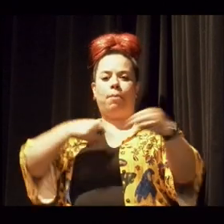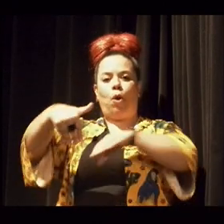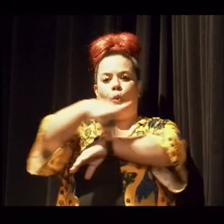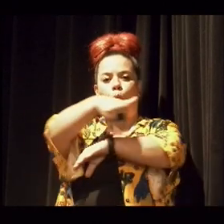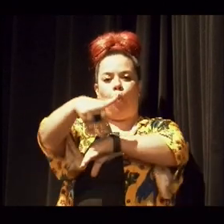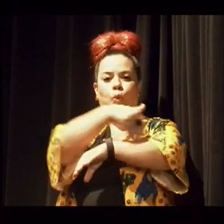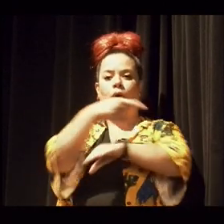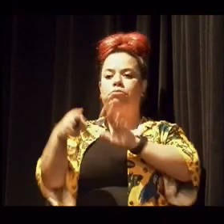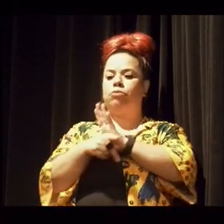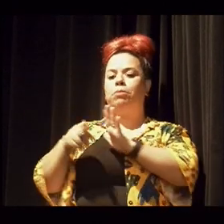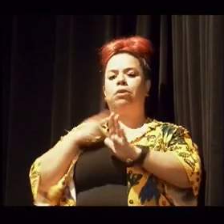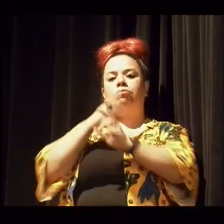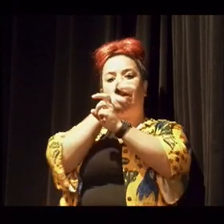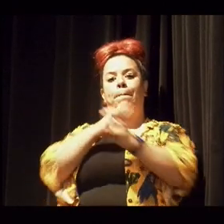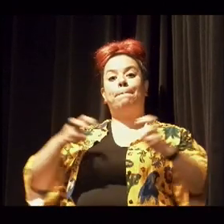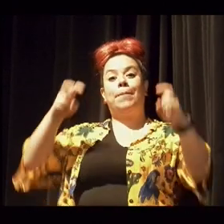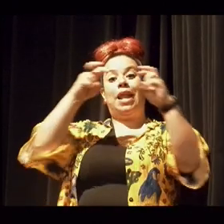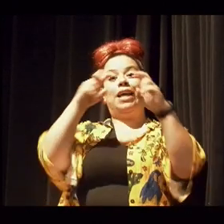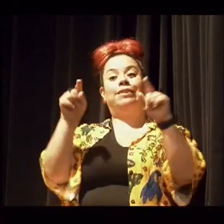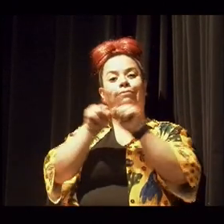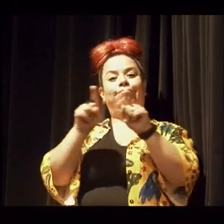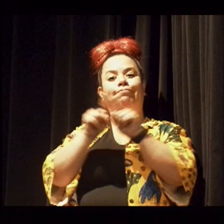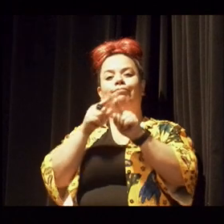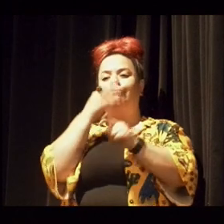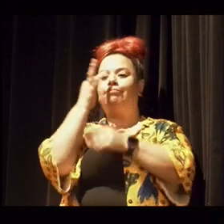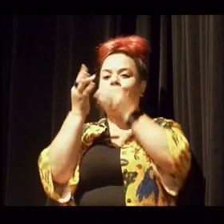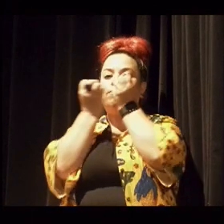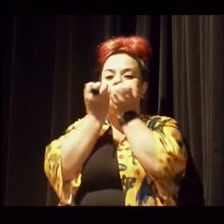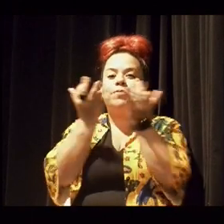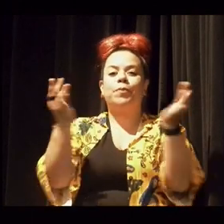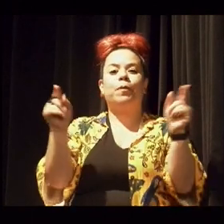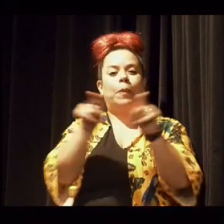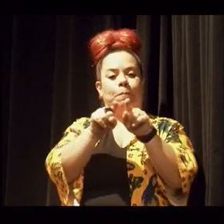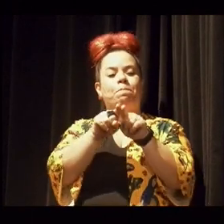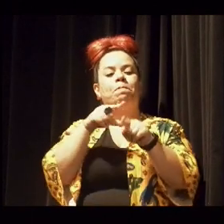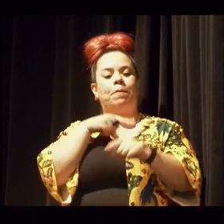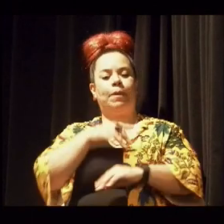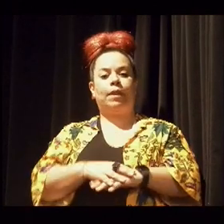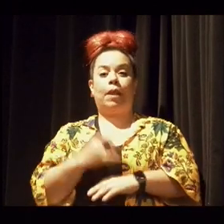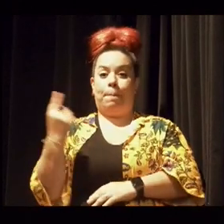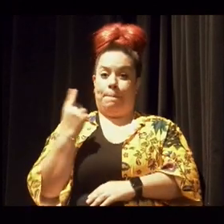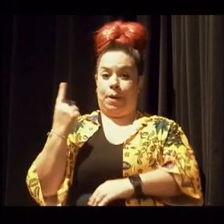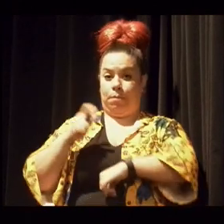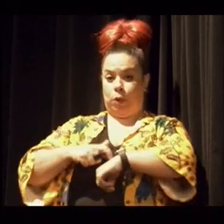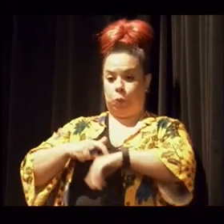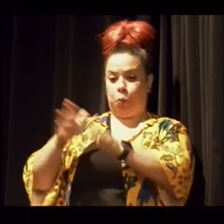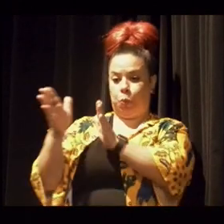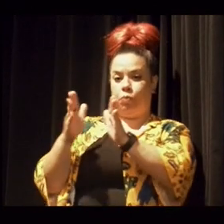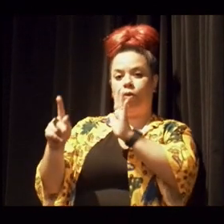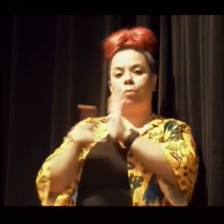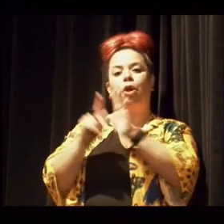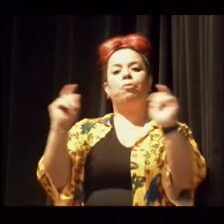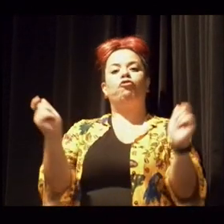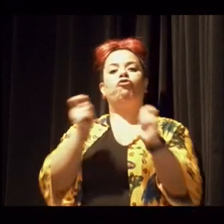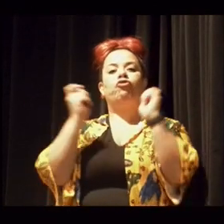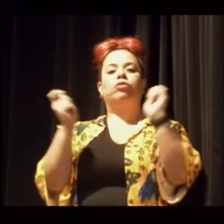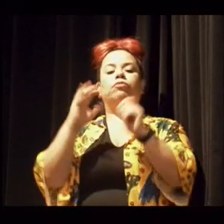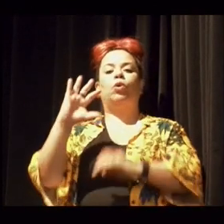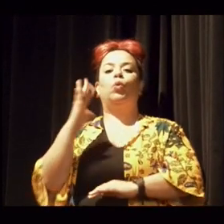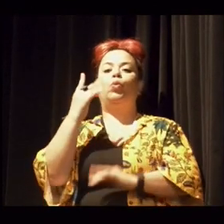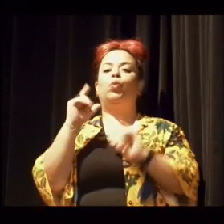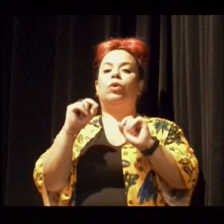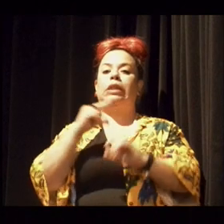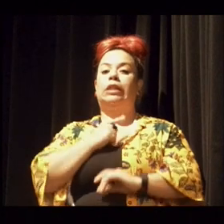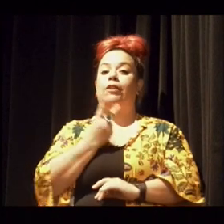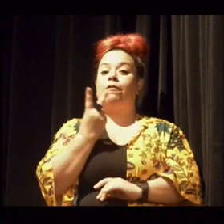praças, jardins e parques. Essa primeira edição do Festival Florestar acontece em